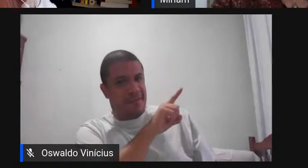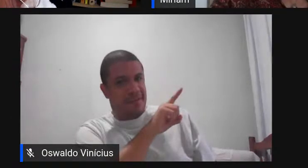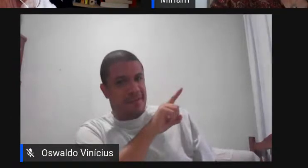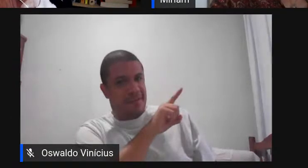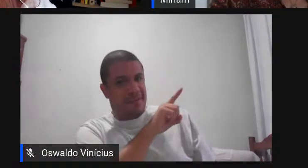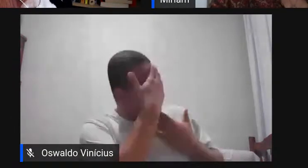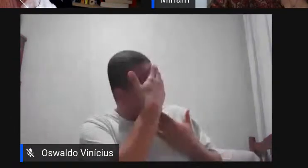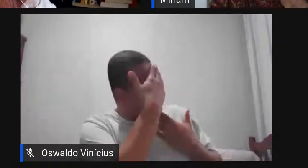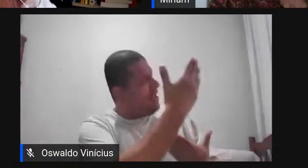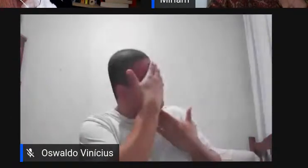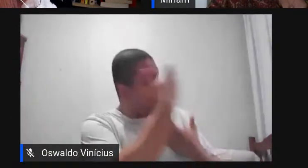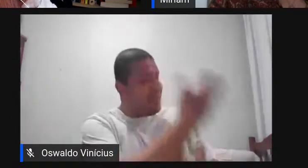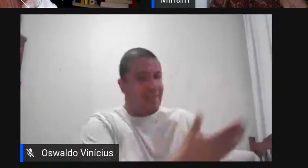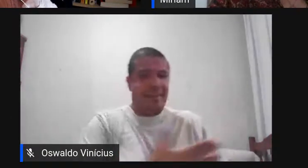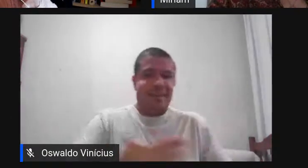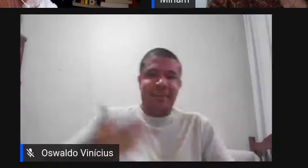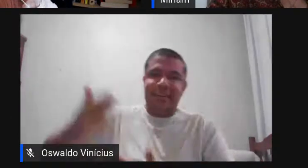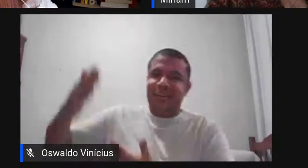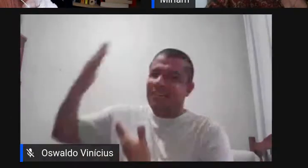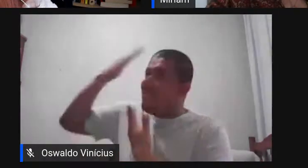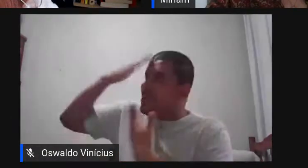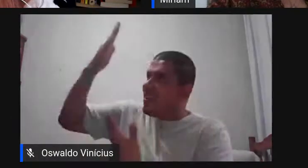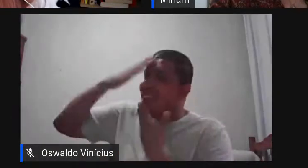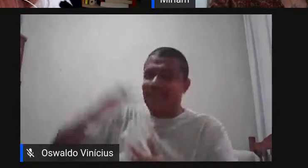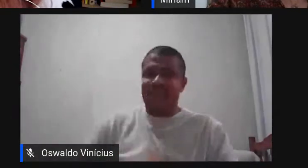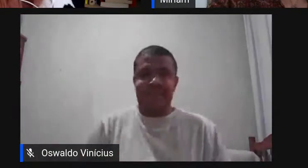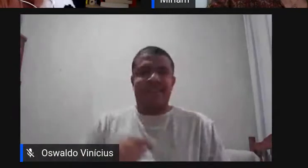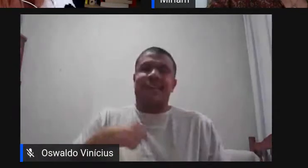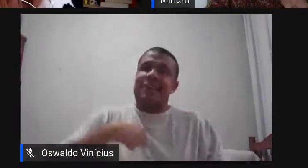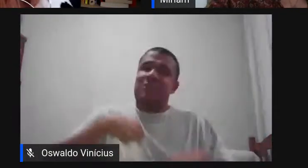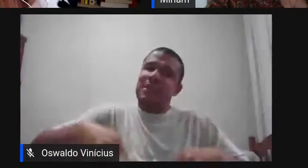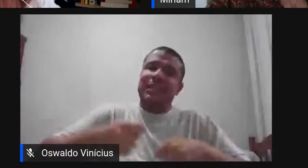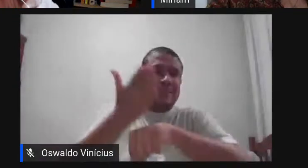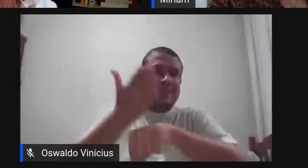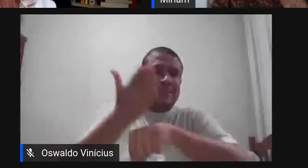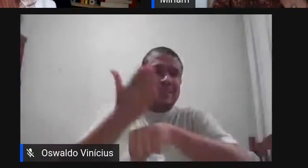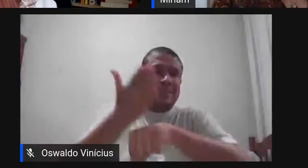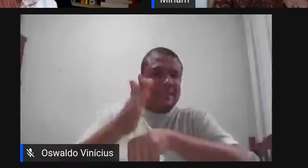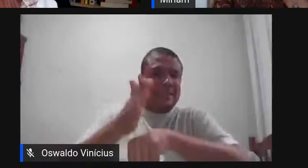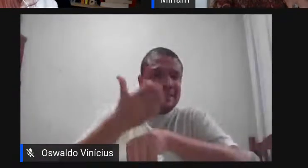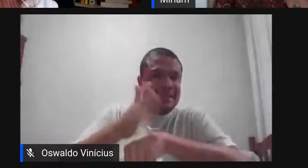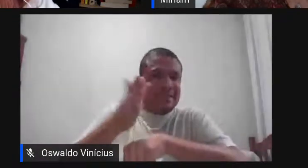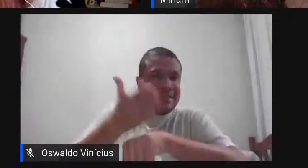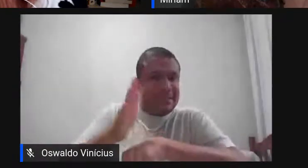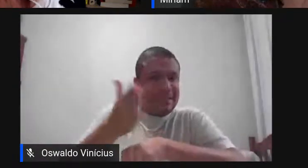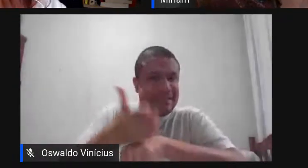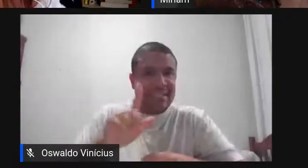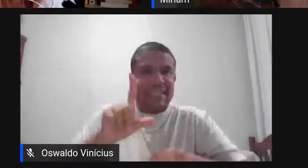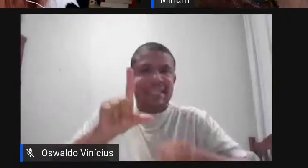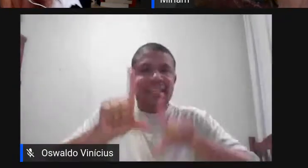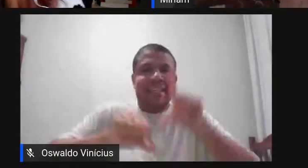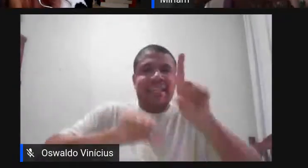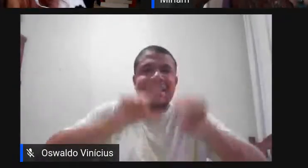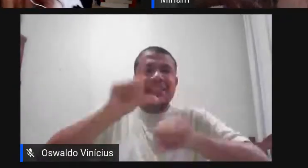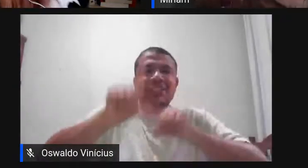eu vou ter que fazer um inside joke né desconhecimento parentesístico né